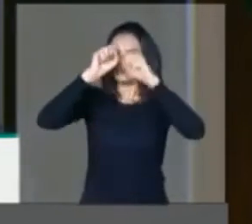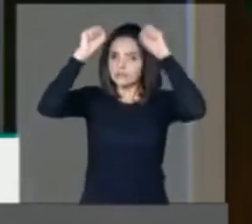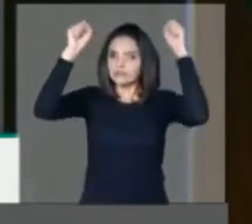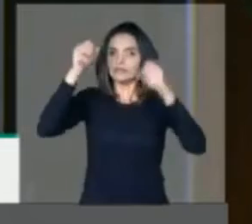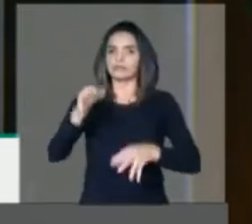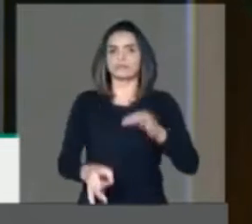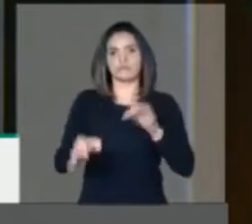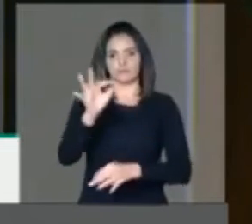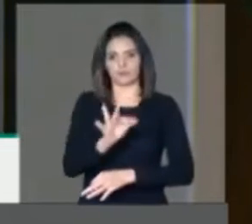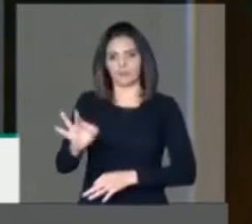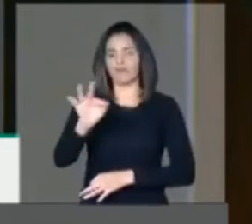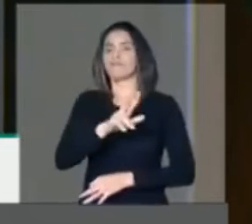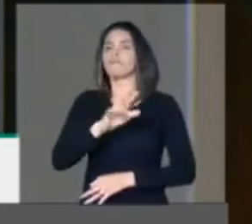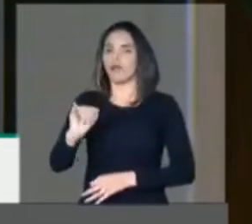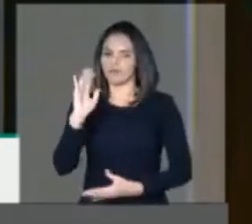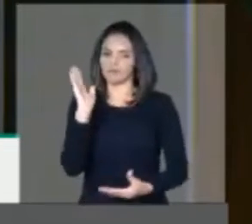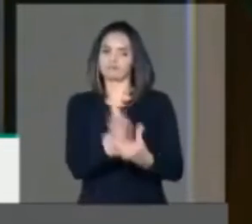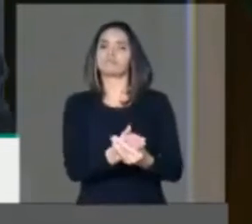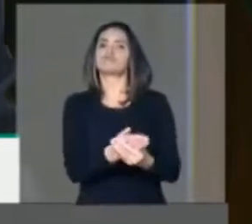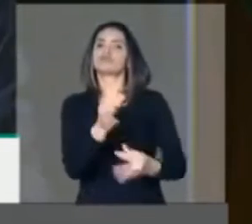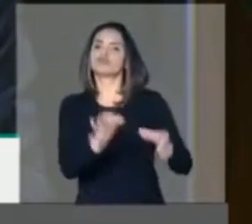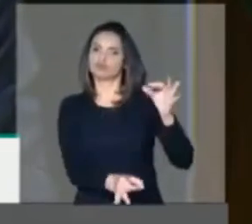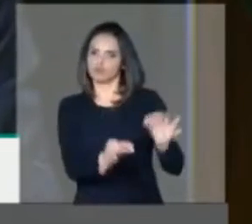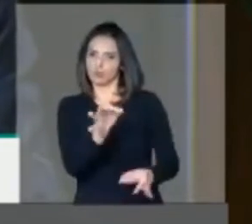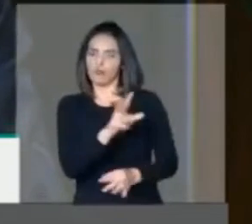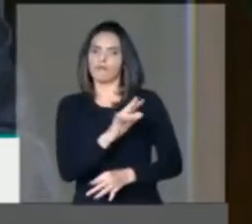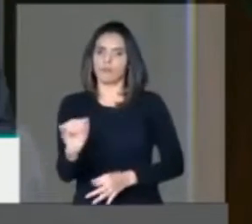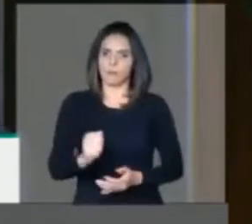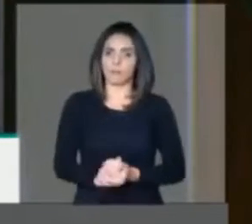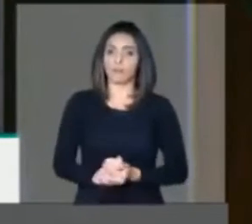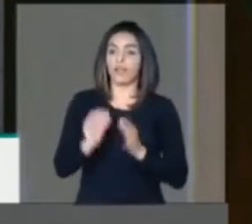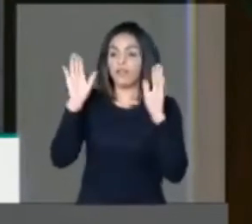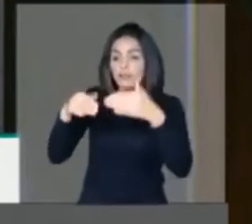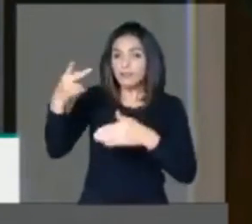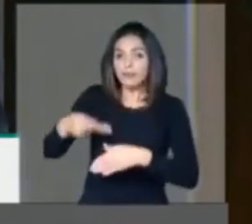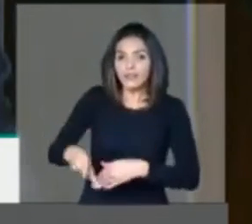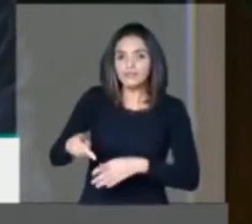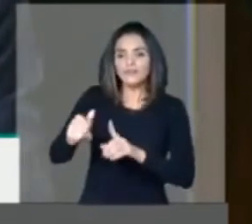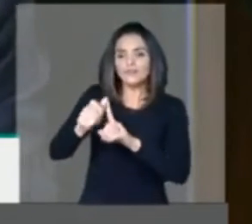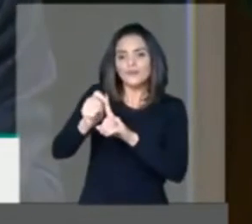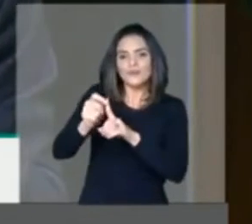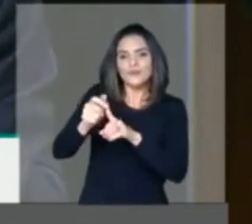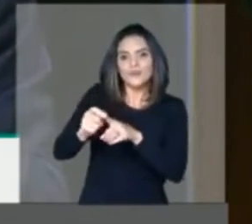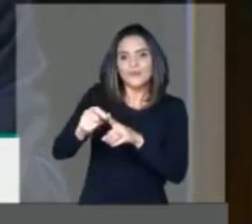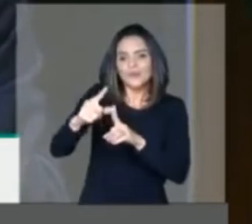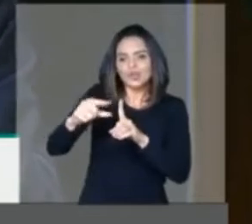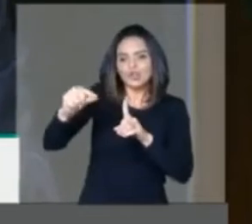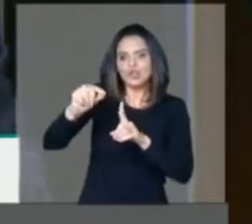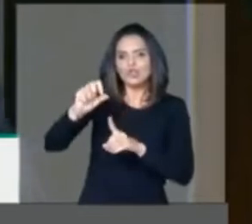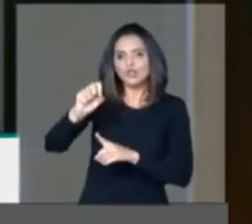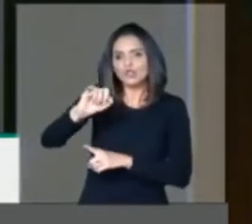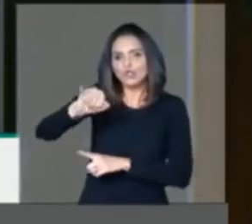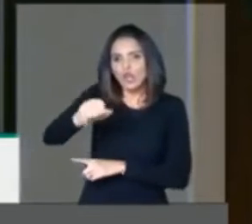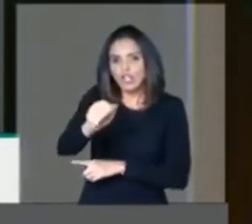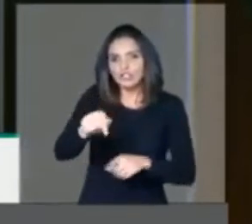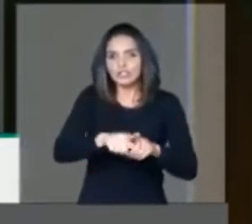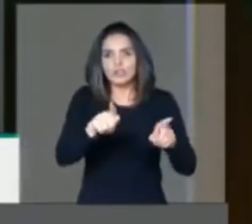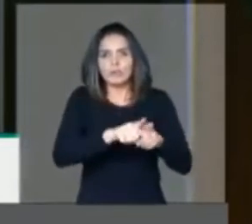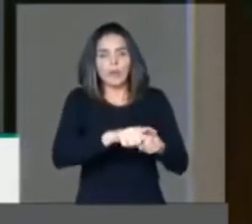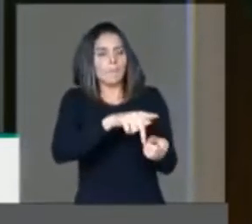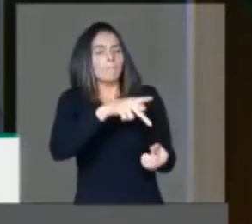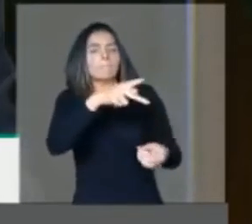possa se restringir a produzir soja, a produzir petróleo cru, exportar petróleo cru,